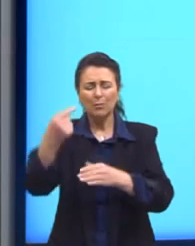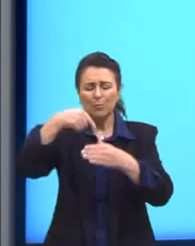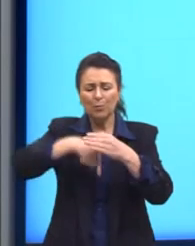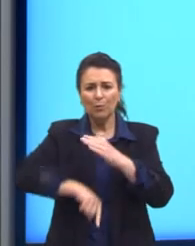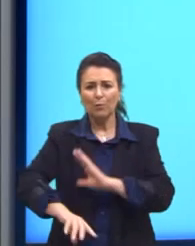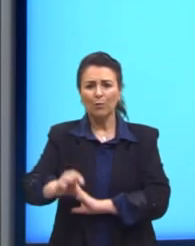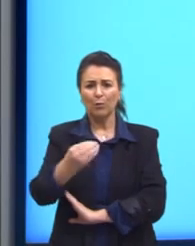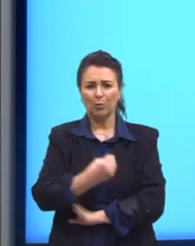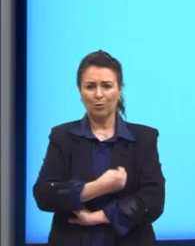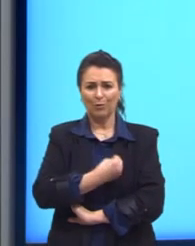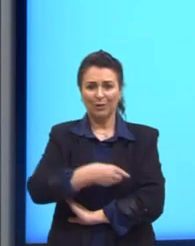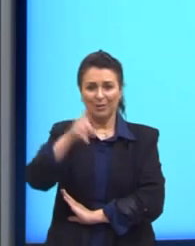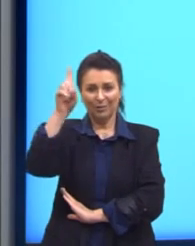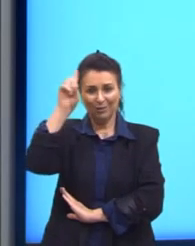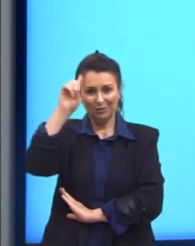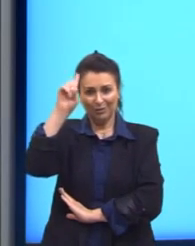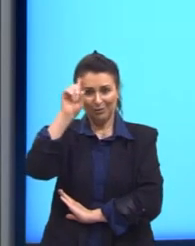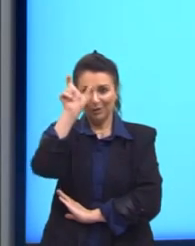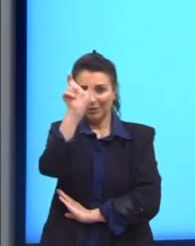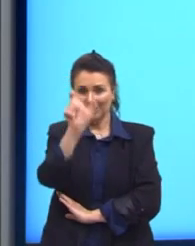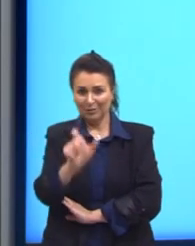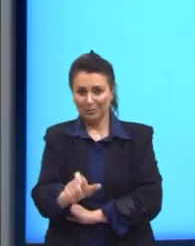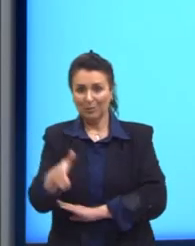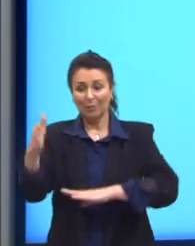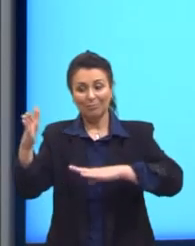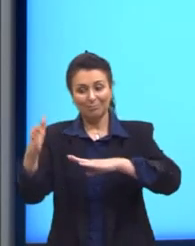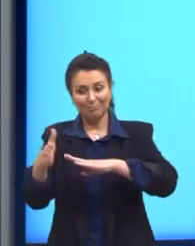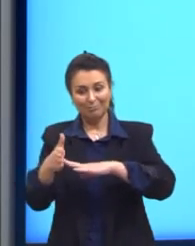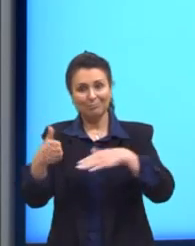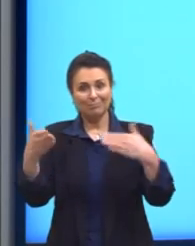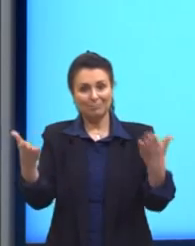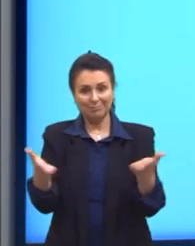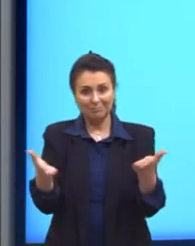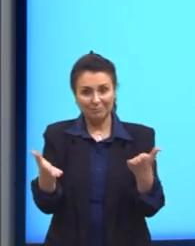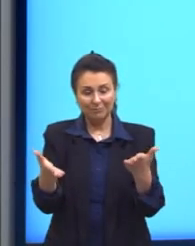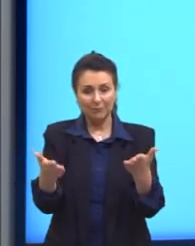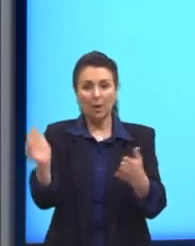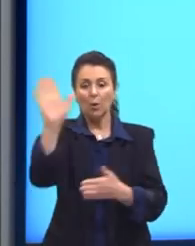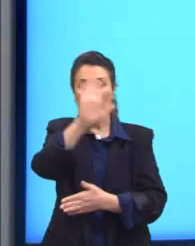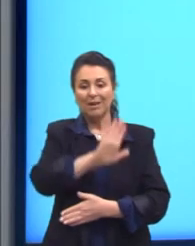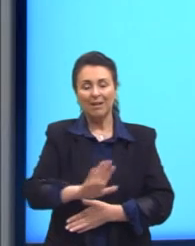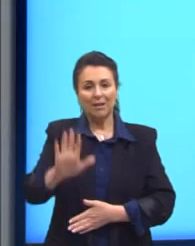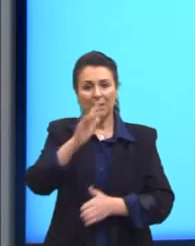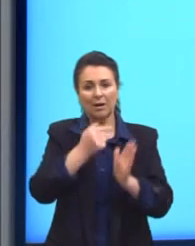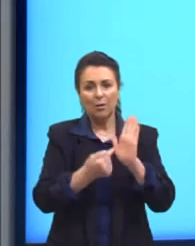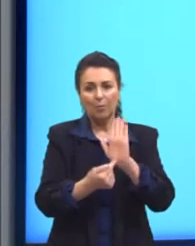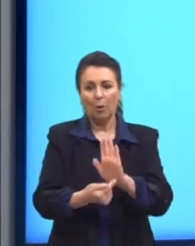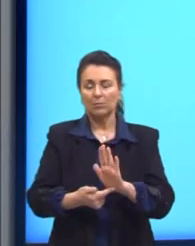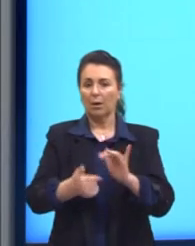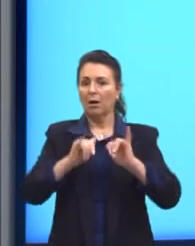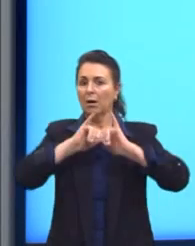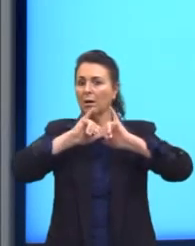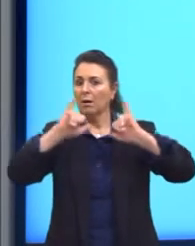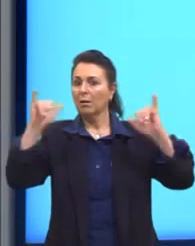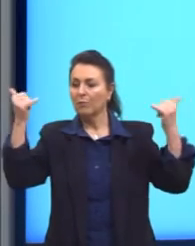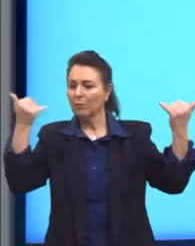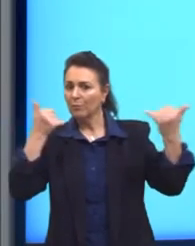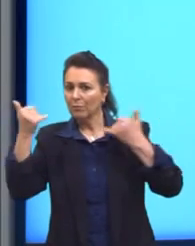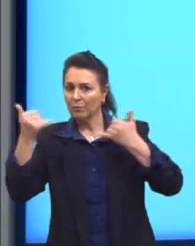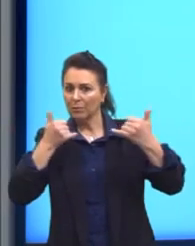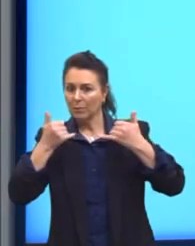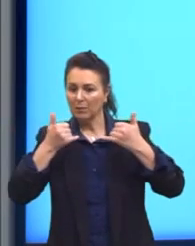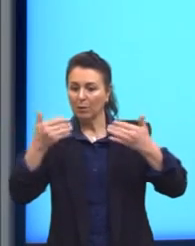indivíduo contemporâneo. Para além do cenário referido, informacional contemporâneo,